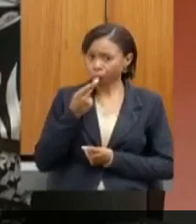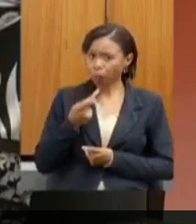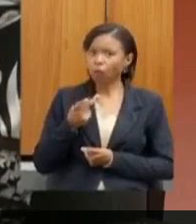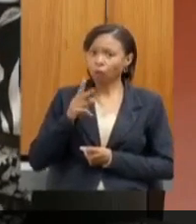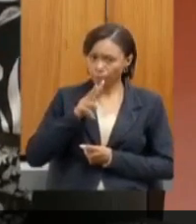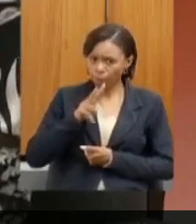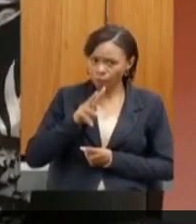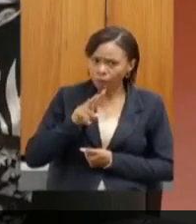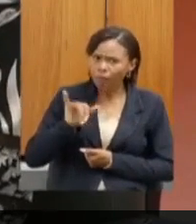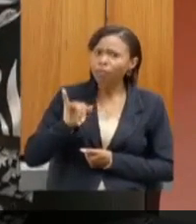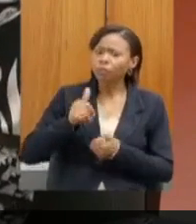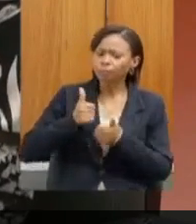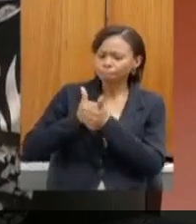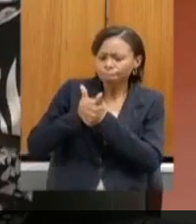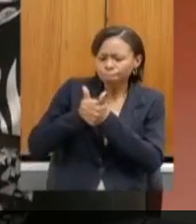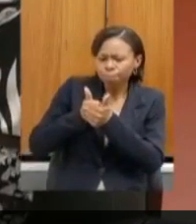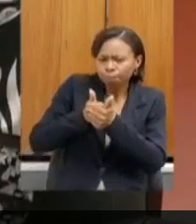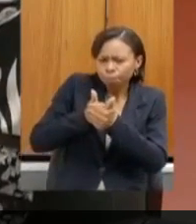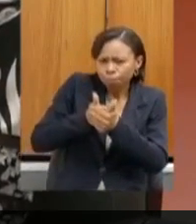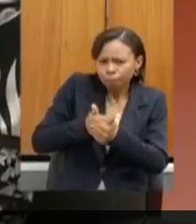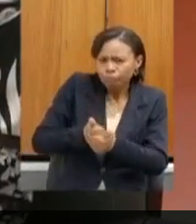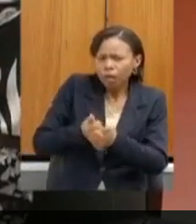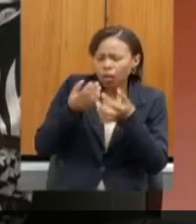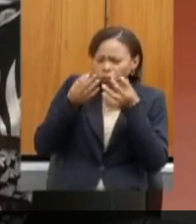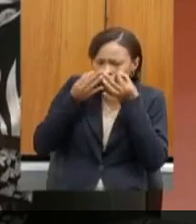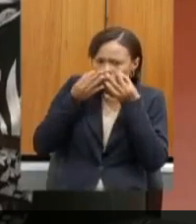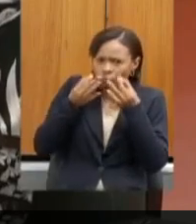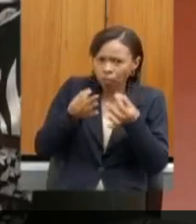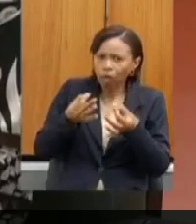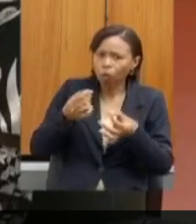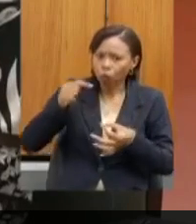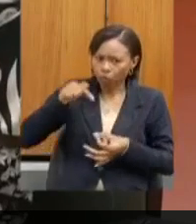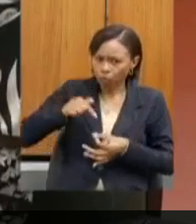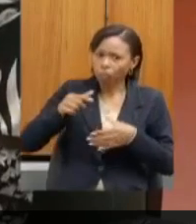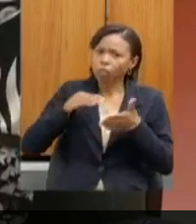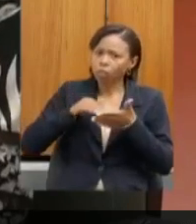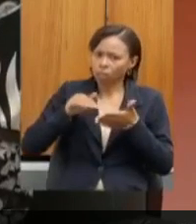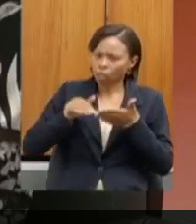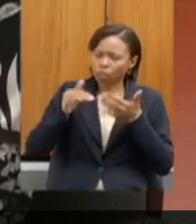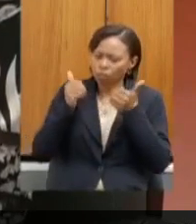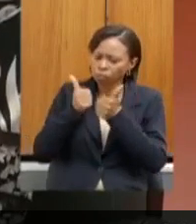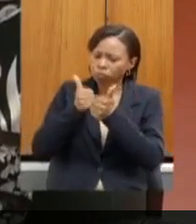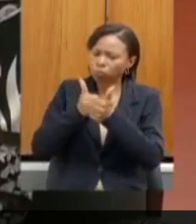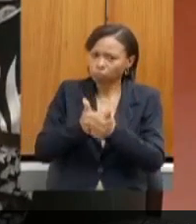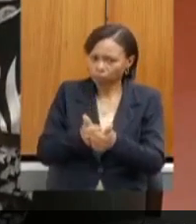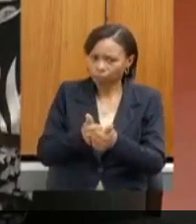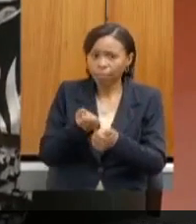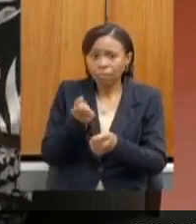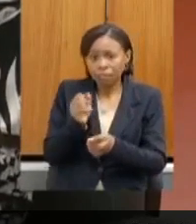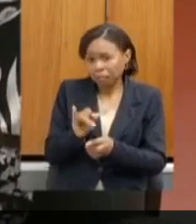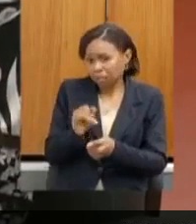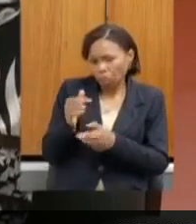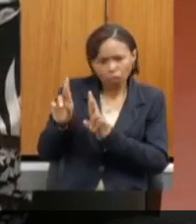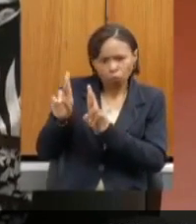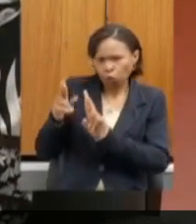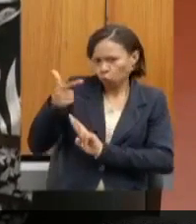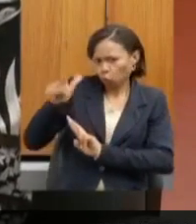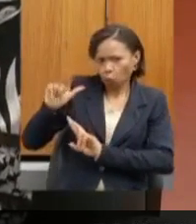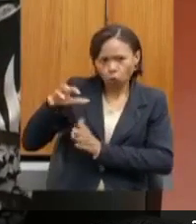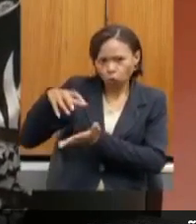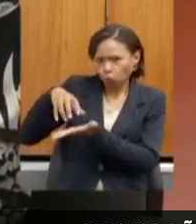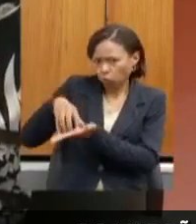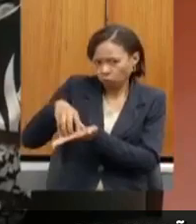acompanhados muito de perto pela nossa secretaria, considerando, mesmo que a competência seja de outro ente